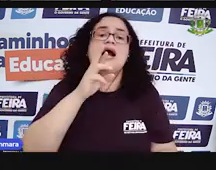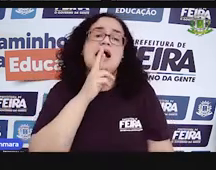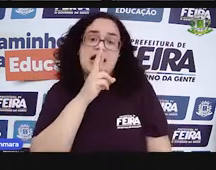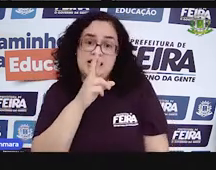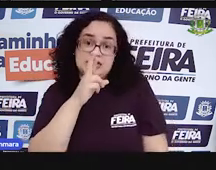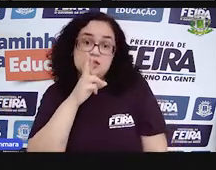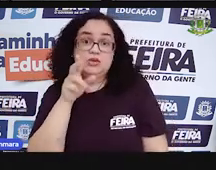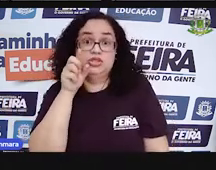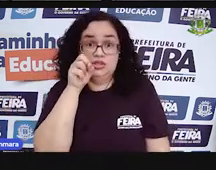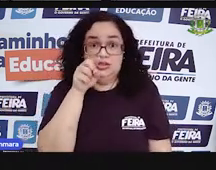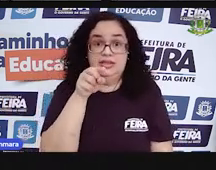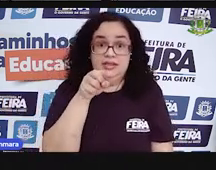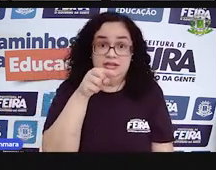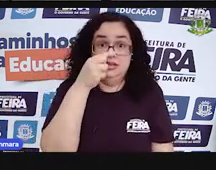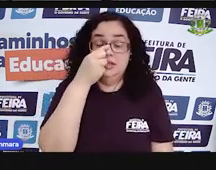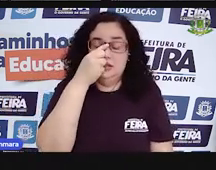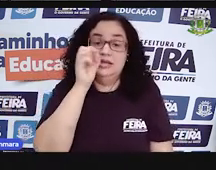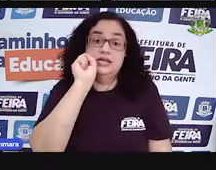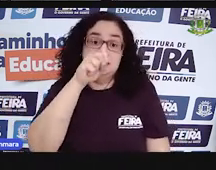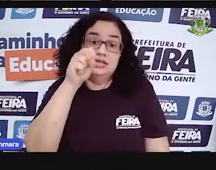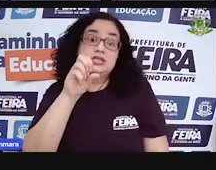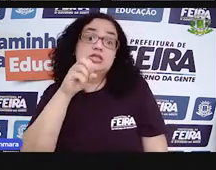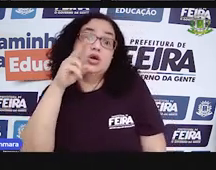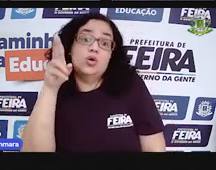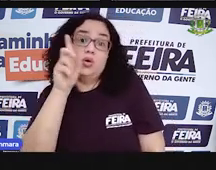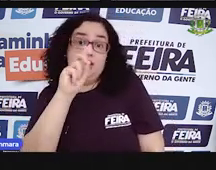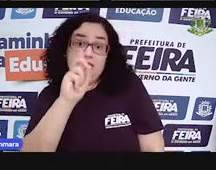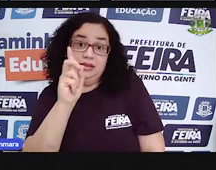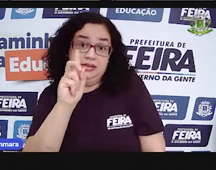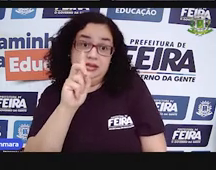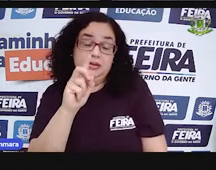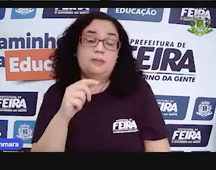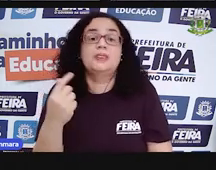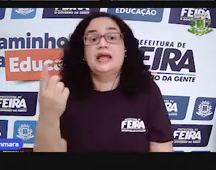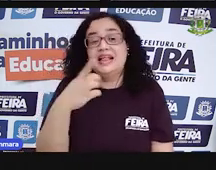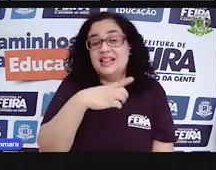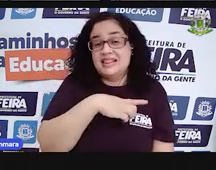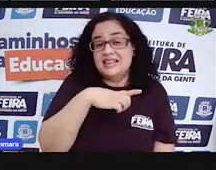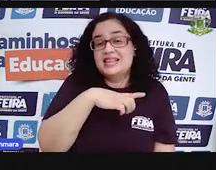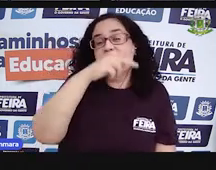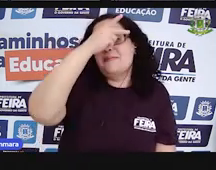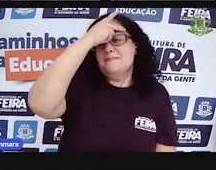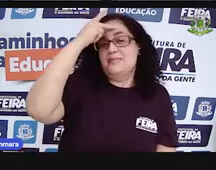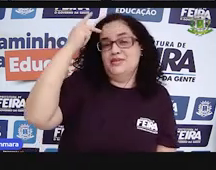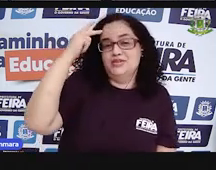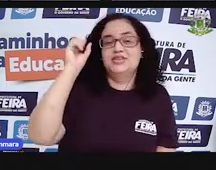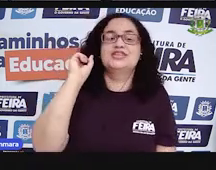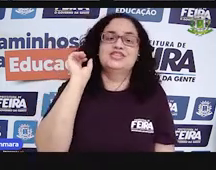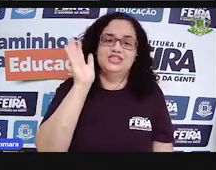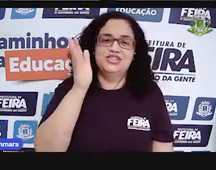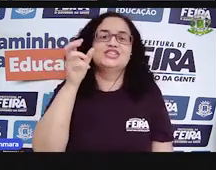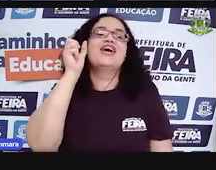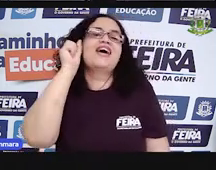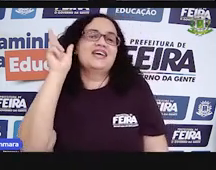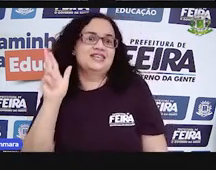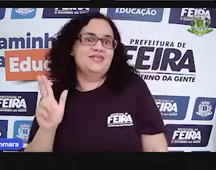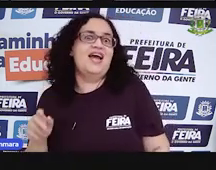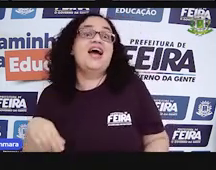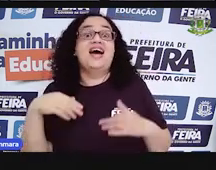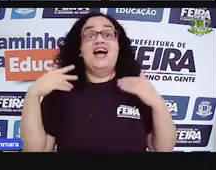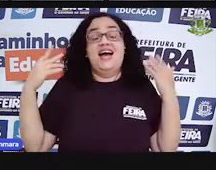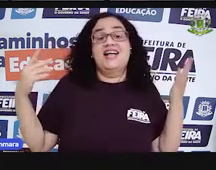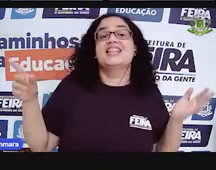é esse? Sim ou não? Sim ou Tem gente que já sacou aí. Não!